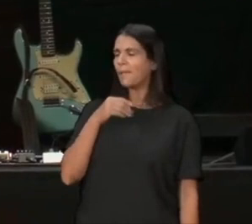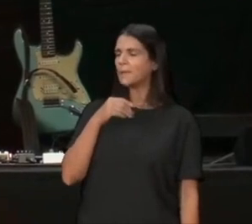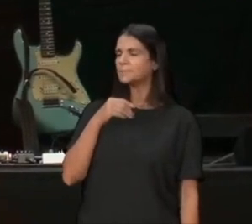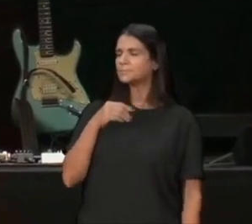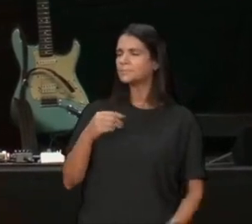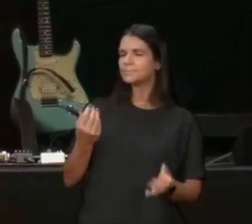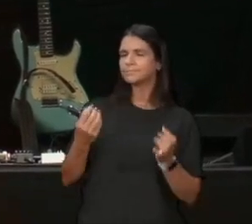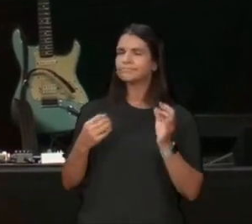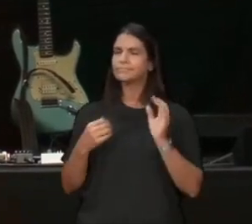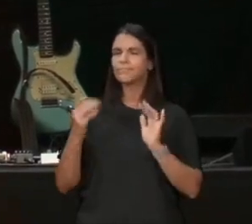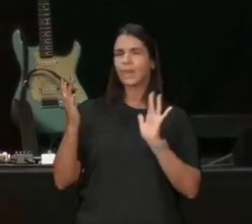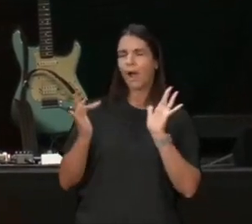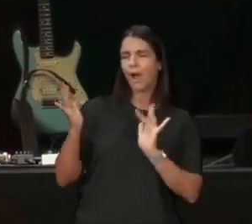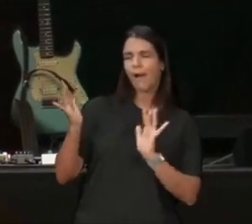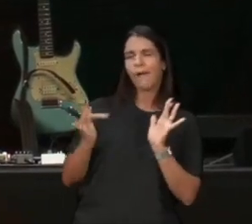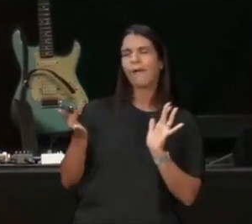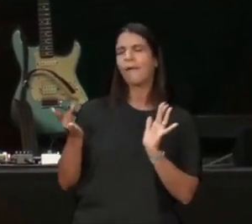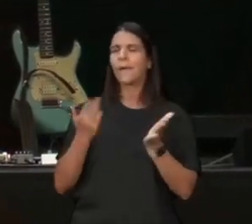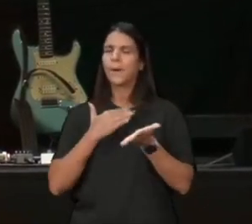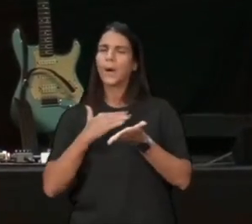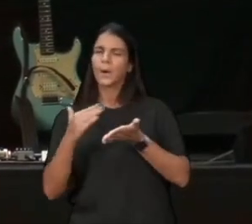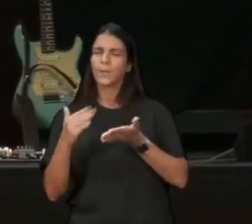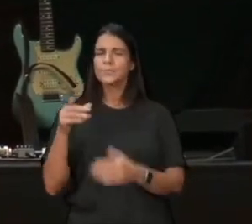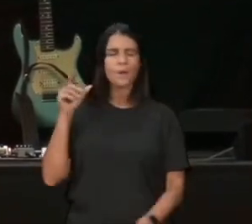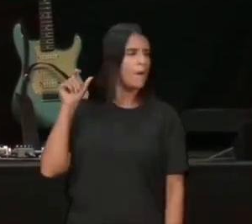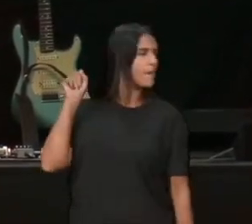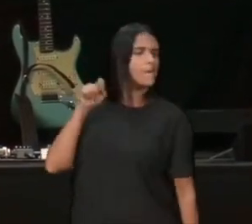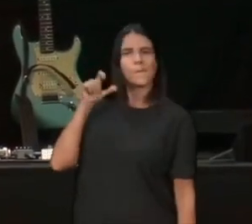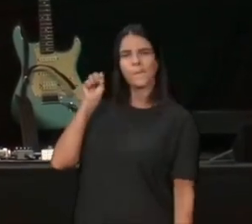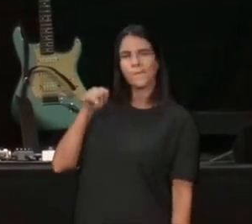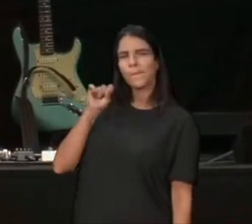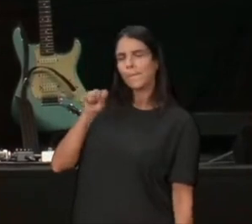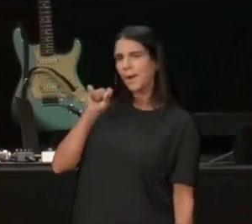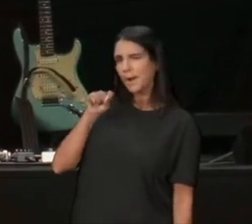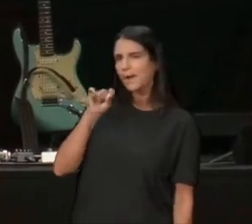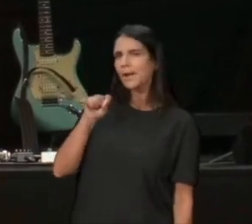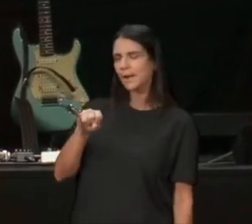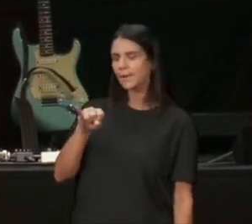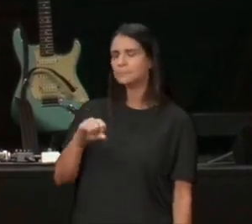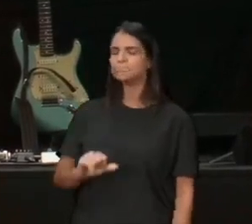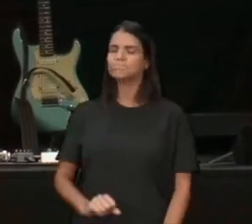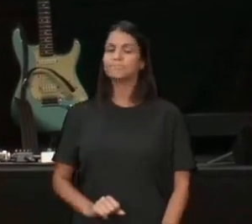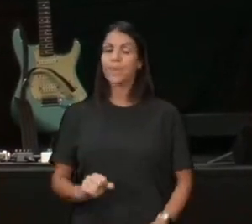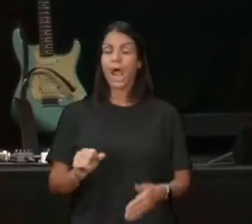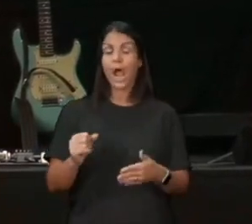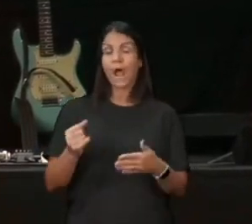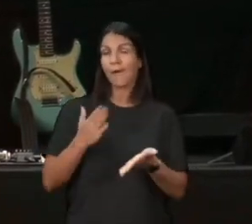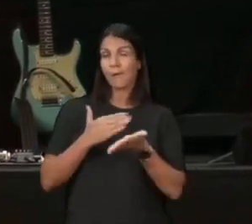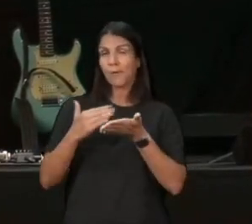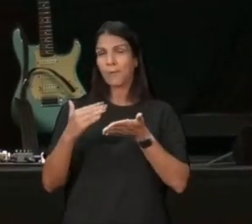aí começou a cantar ela, tal, aí, quis passar um pouquinho do limite, e falou, deixa eu te avisar aqui,